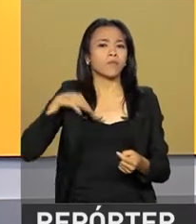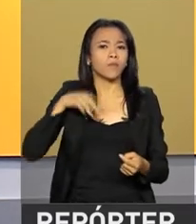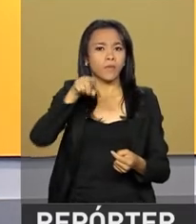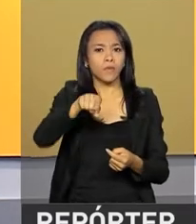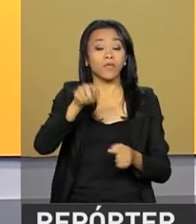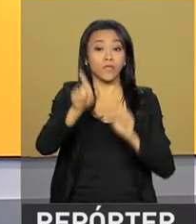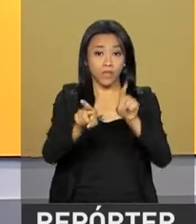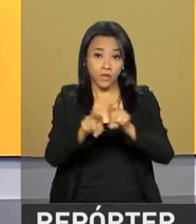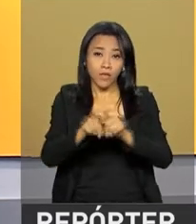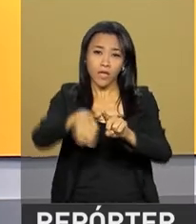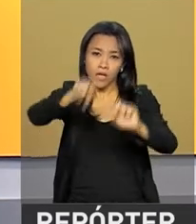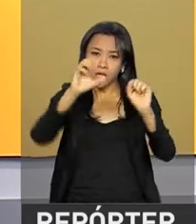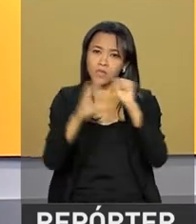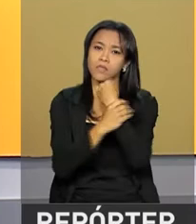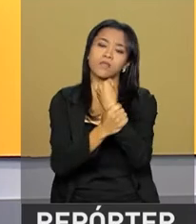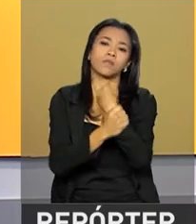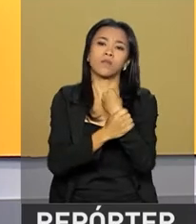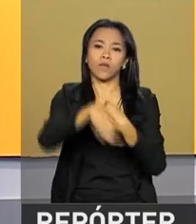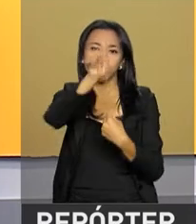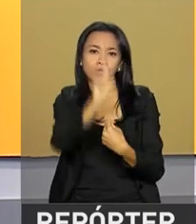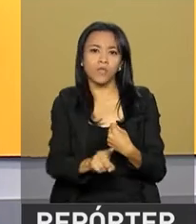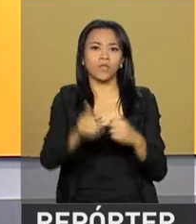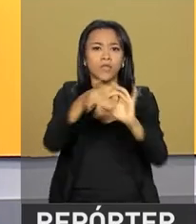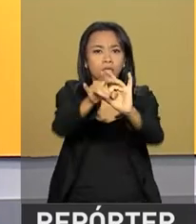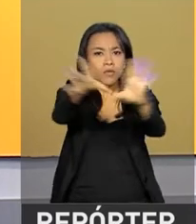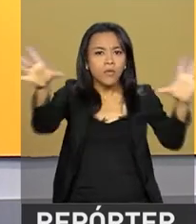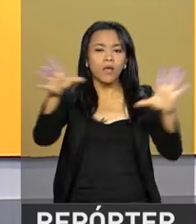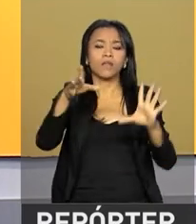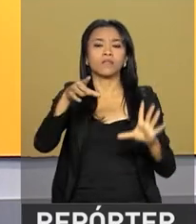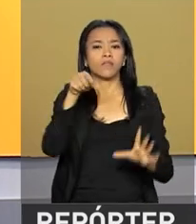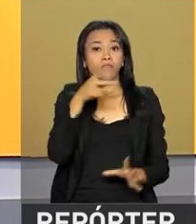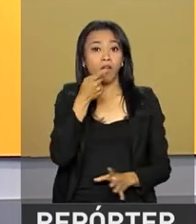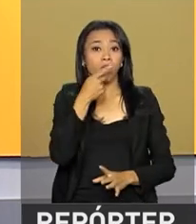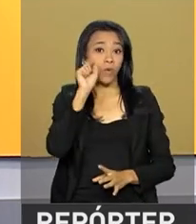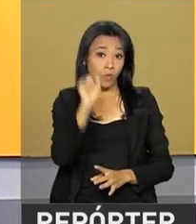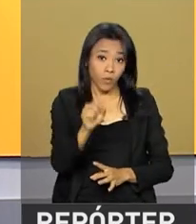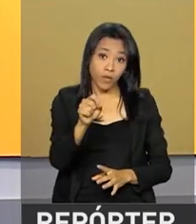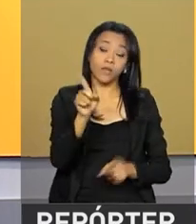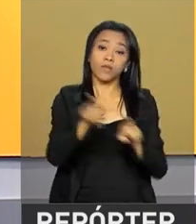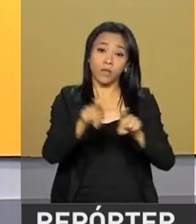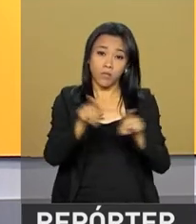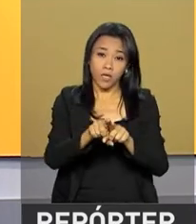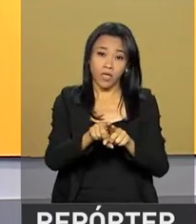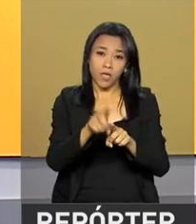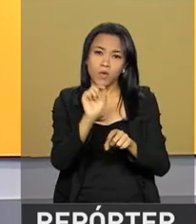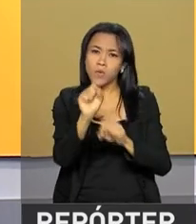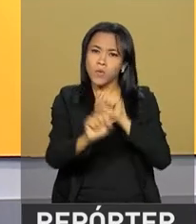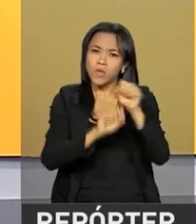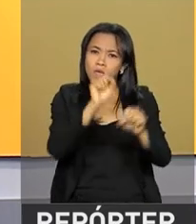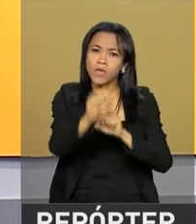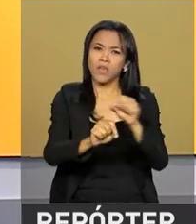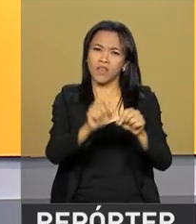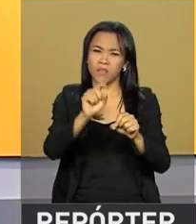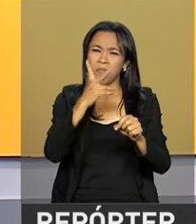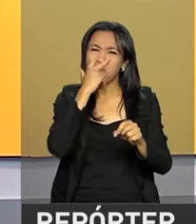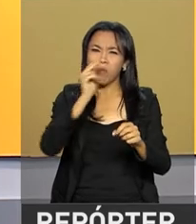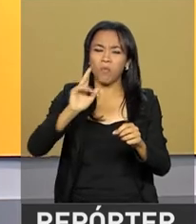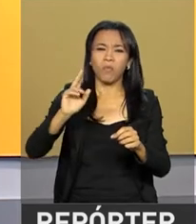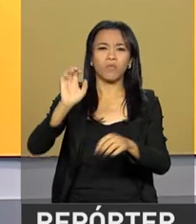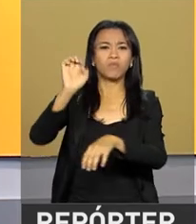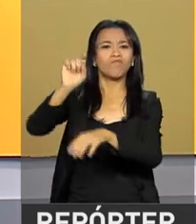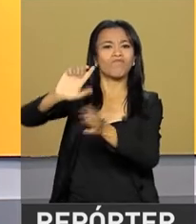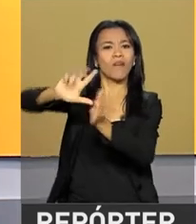das garantias e liberdades fundamentais, confirmando a instauração de um estado de exceção na Venezuela.